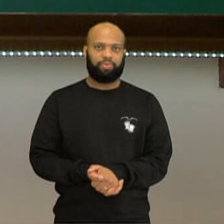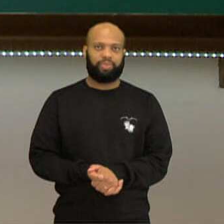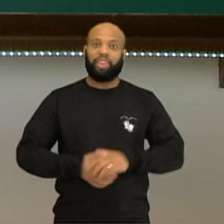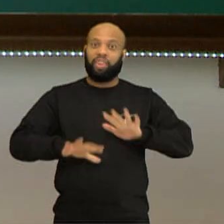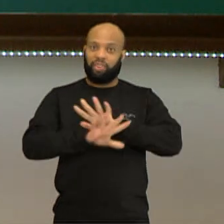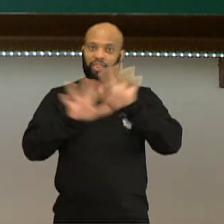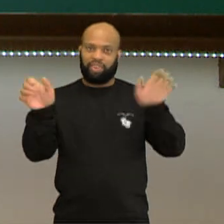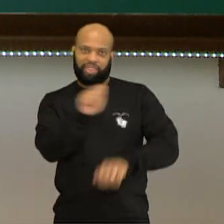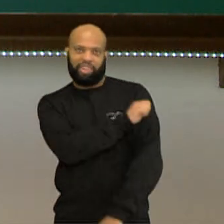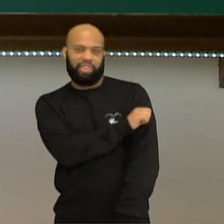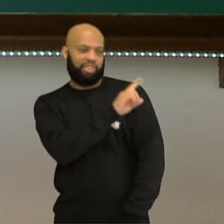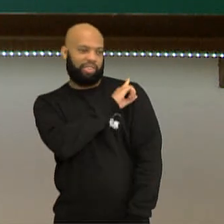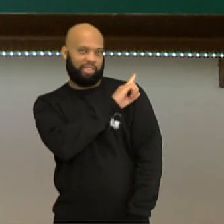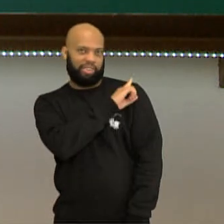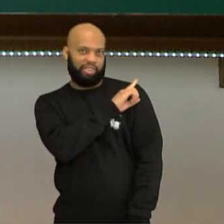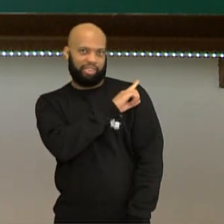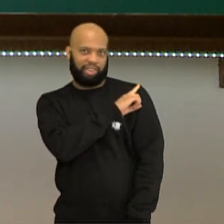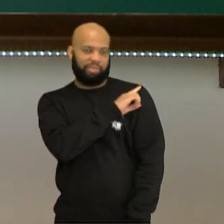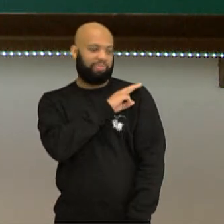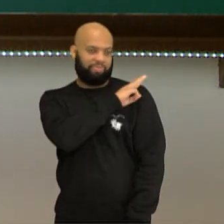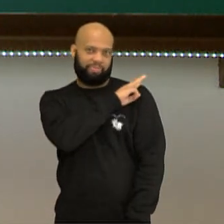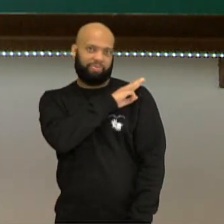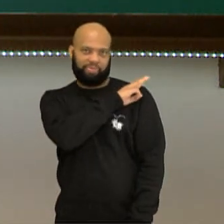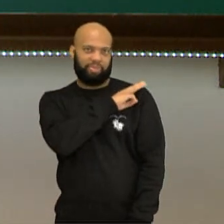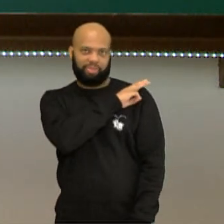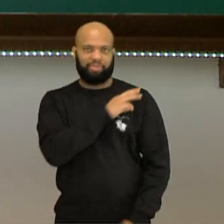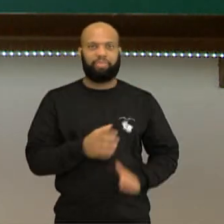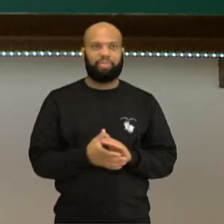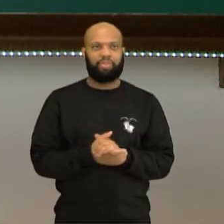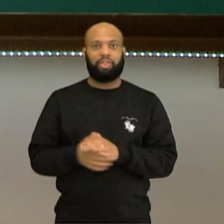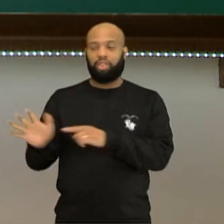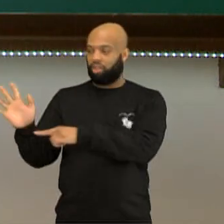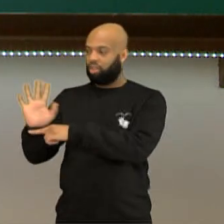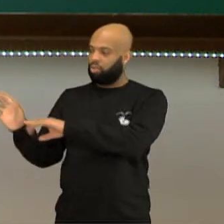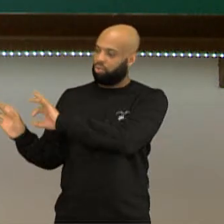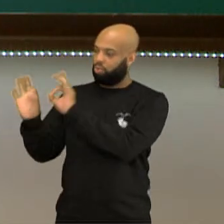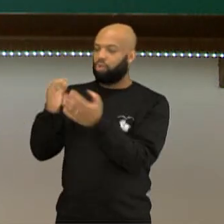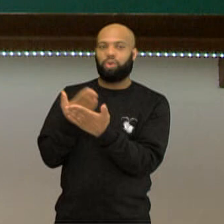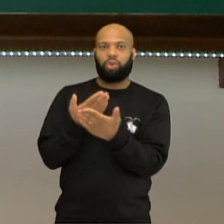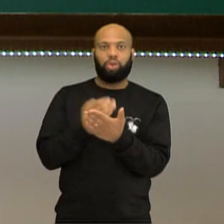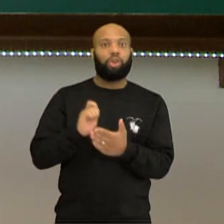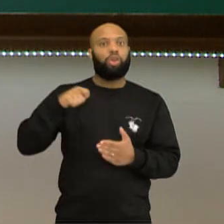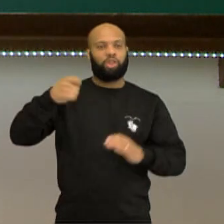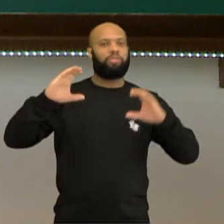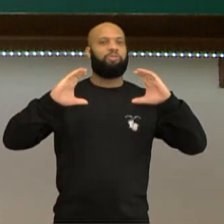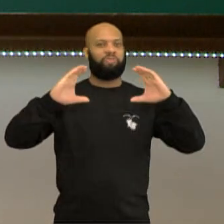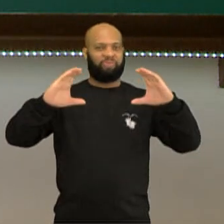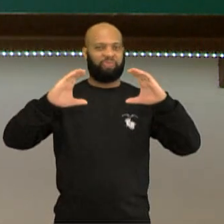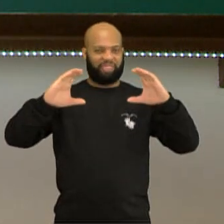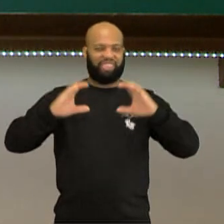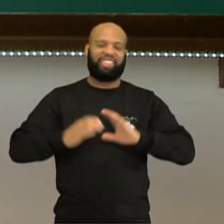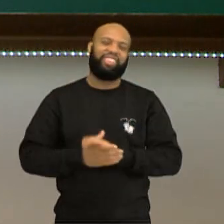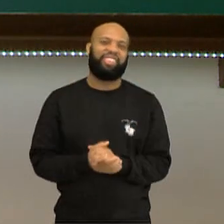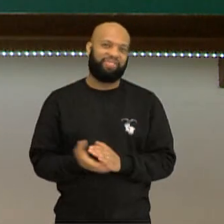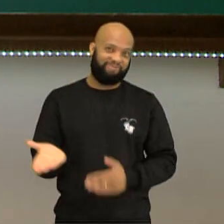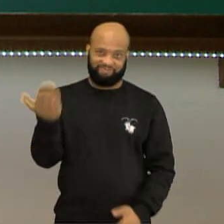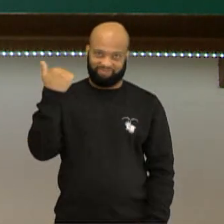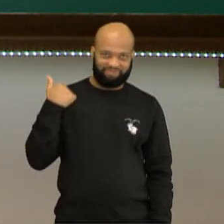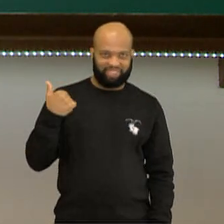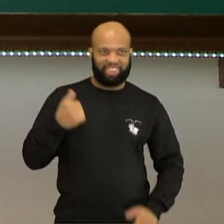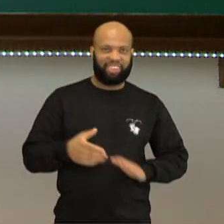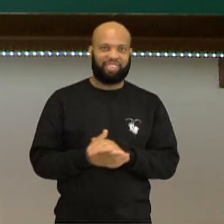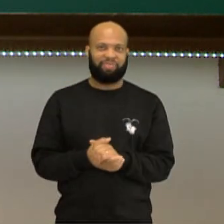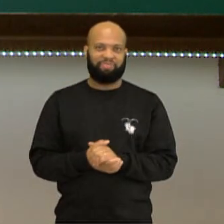Olá, estudantes da primeira série do Ensino Médio! Neste vídeo, vamos falar sobre funções. Bora lá? Se